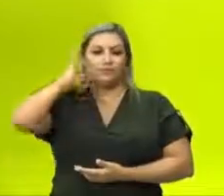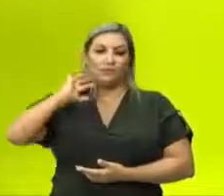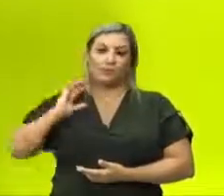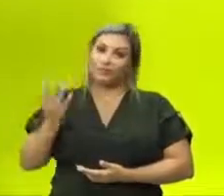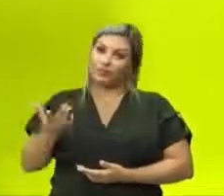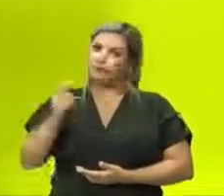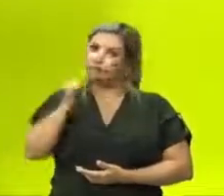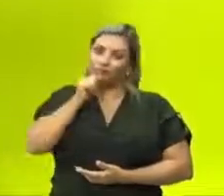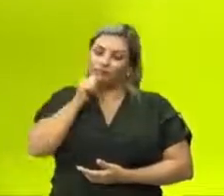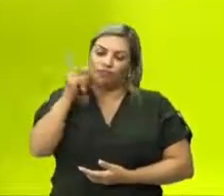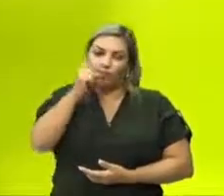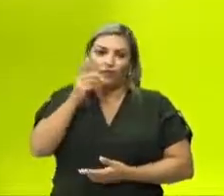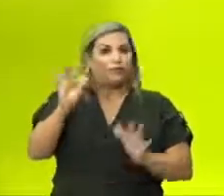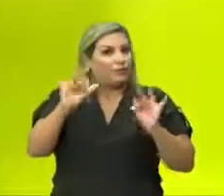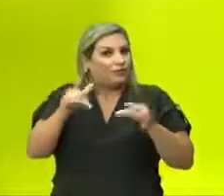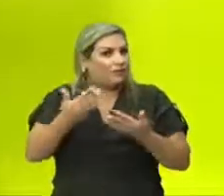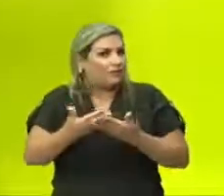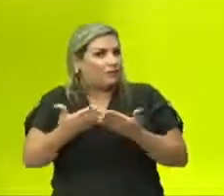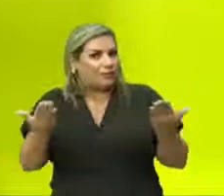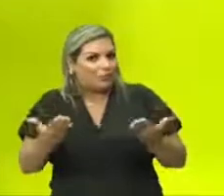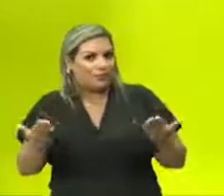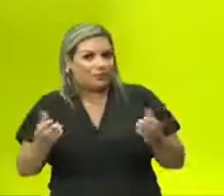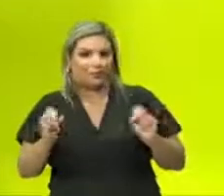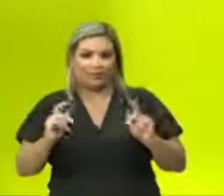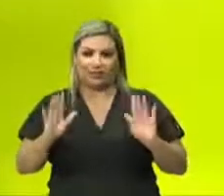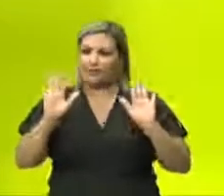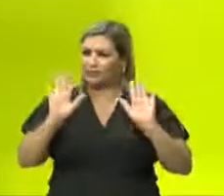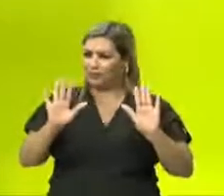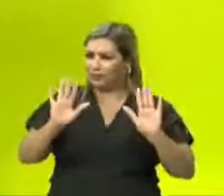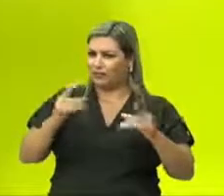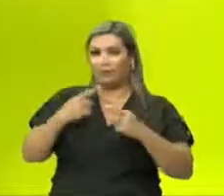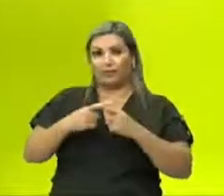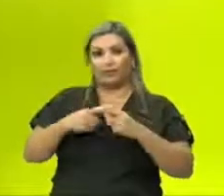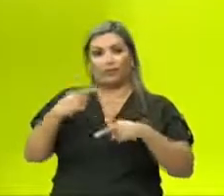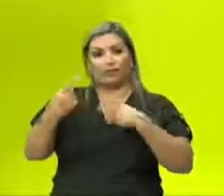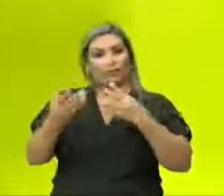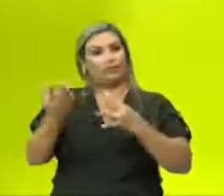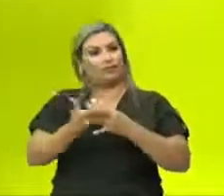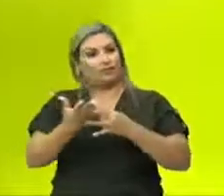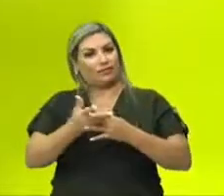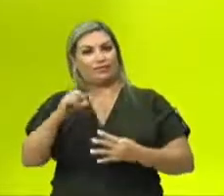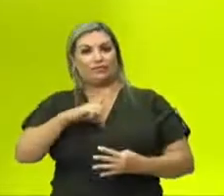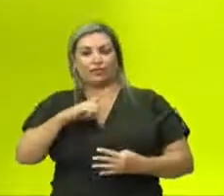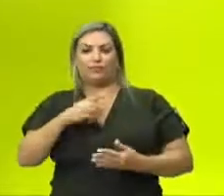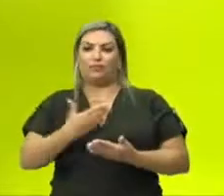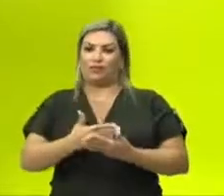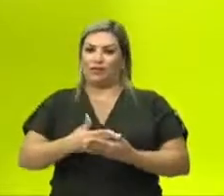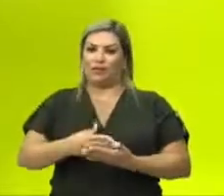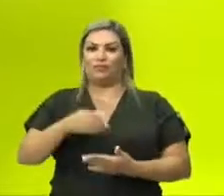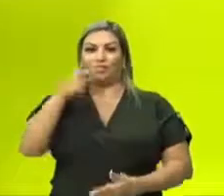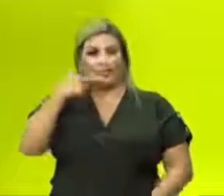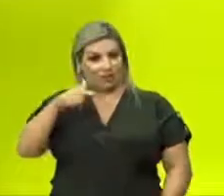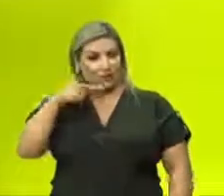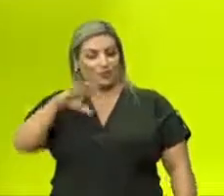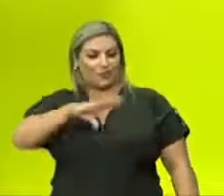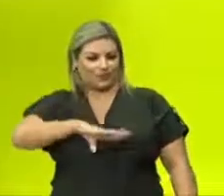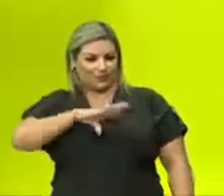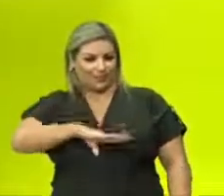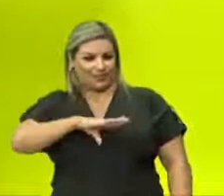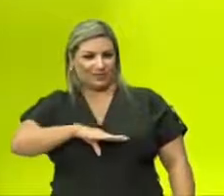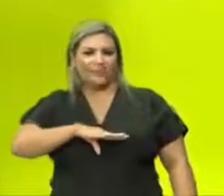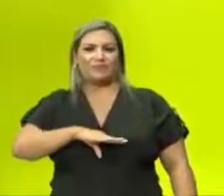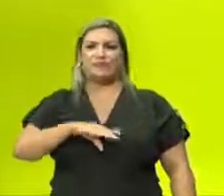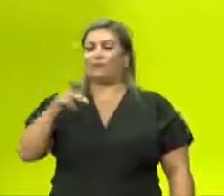se não tem dificuldade, eu tô encerrando por aqui. Não saiam daí, pois após o intervalo teremos a aula de língua